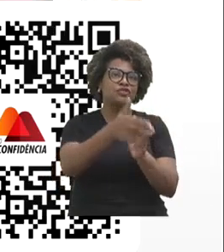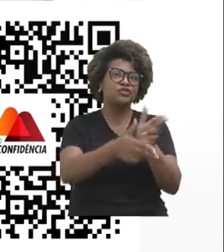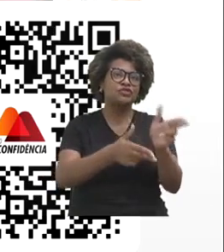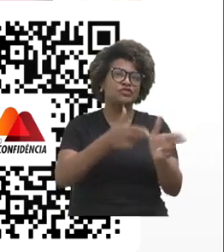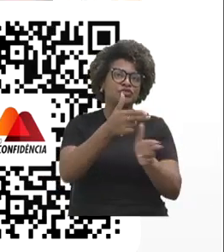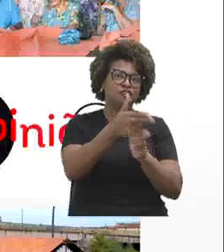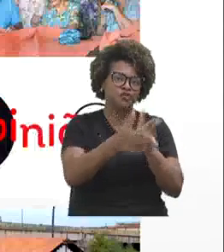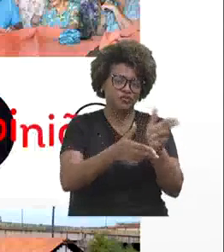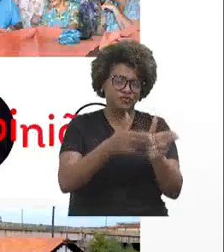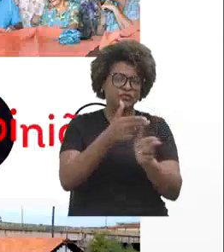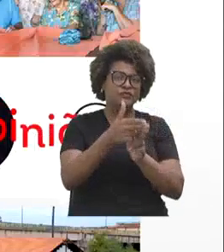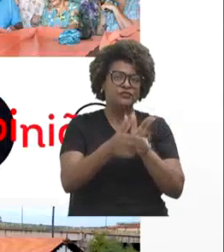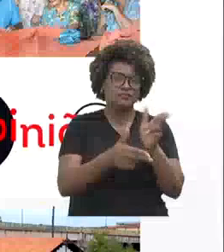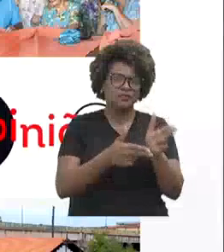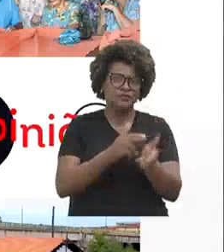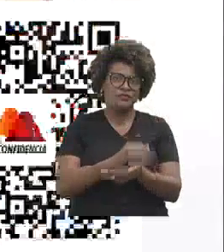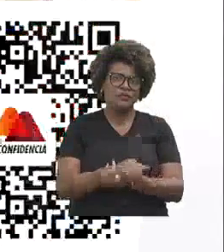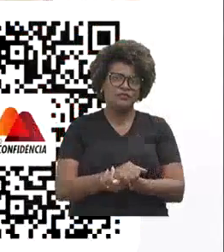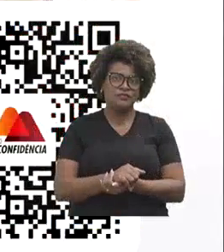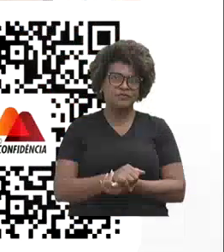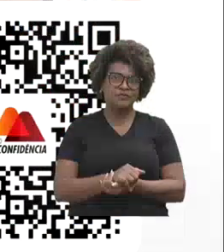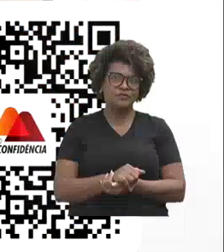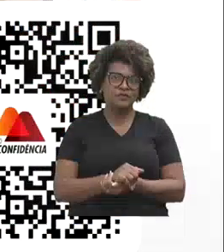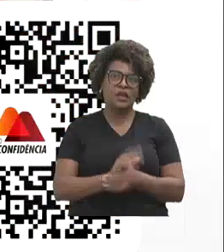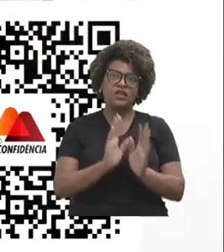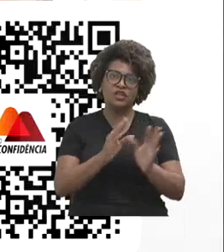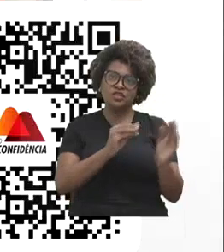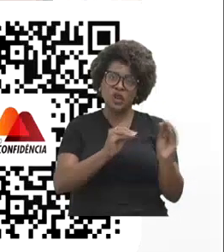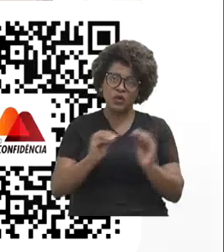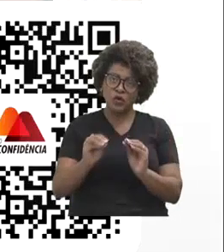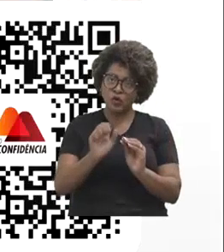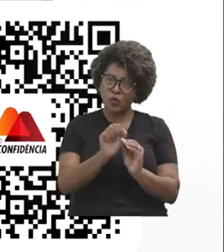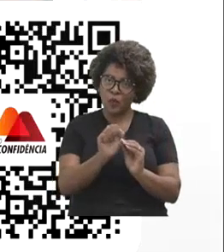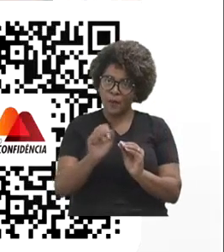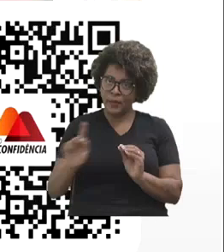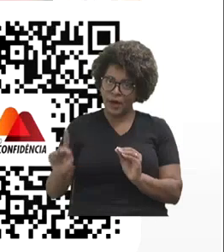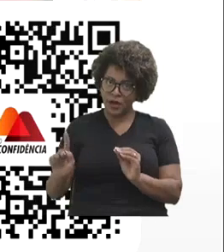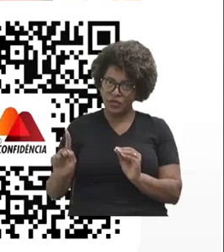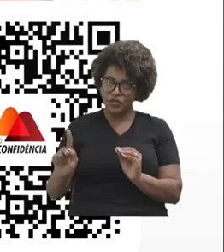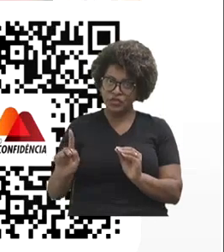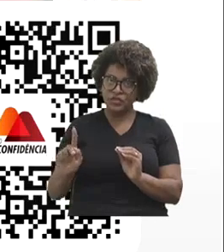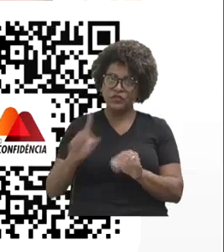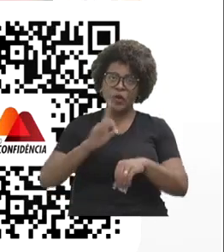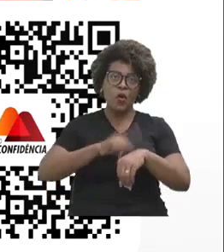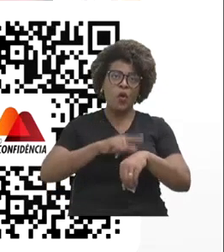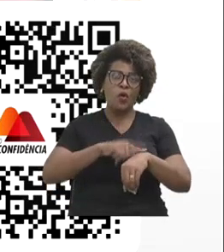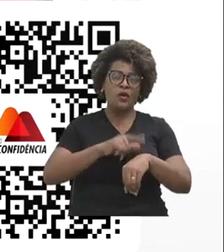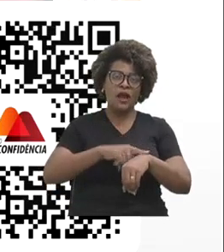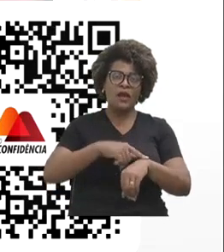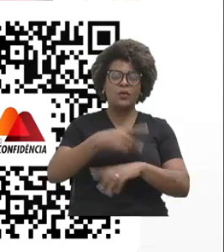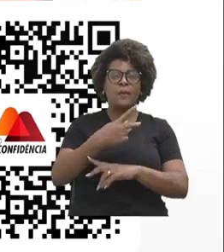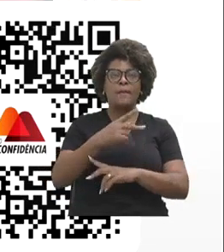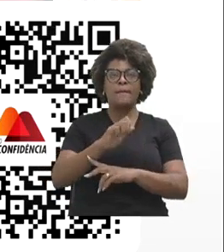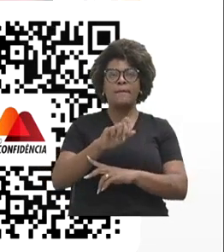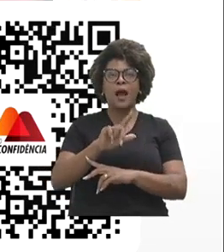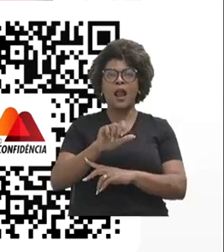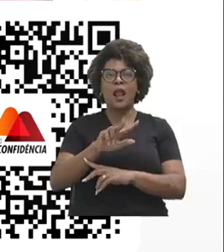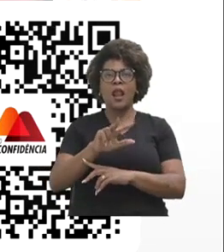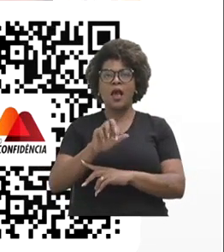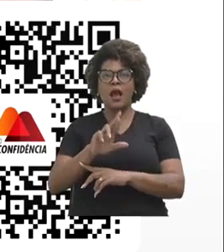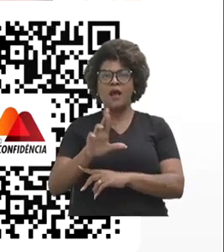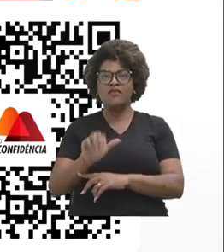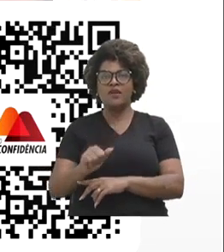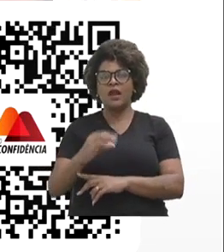Aí já passou para o aplicativo, não é? Tá. A gente mudou o horário da Palavra Cruzada, gente fez alguns estudos, o próprio